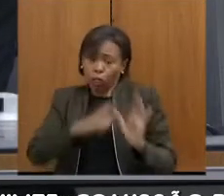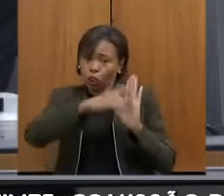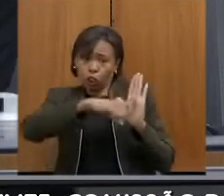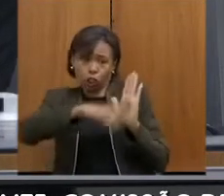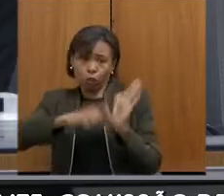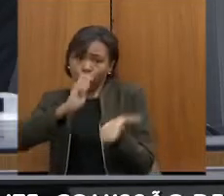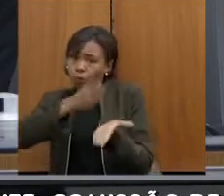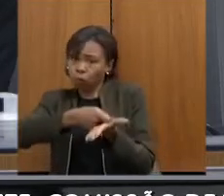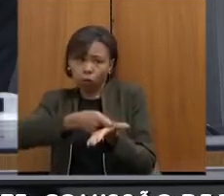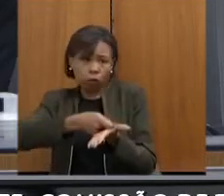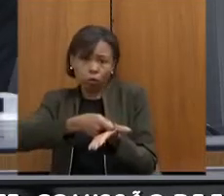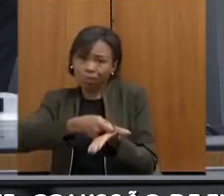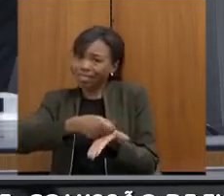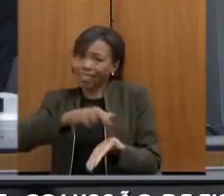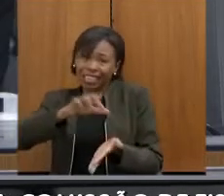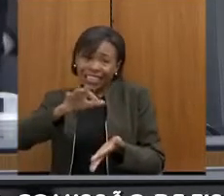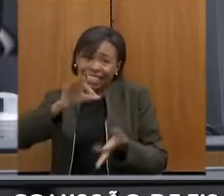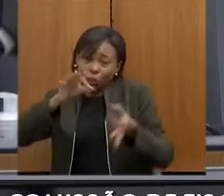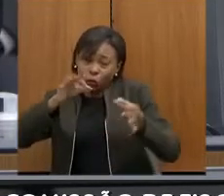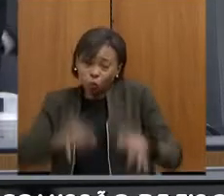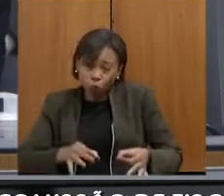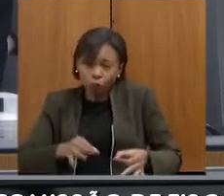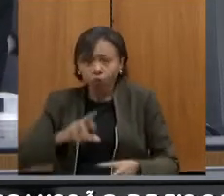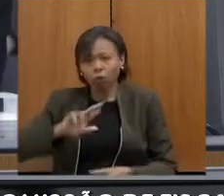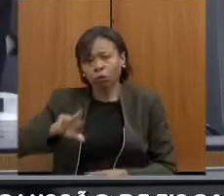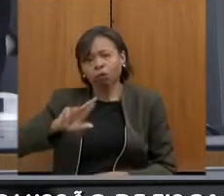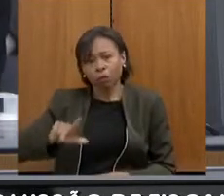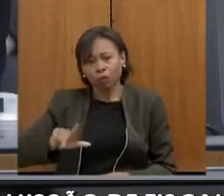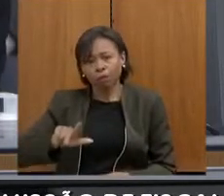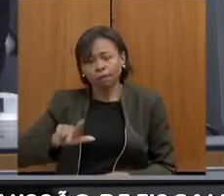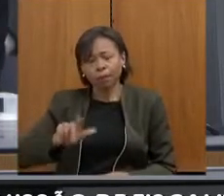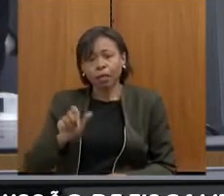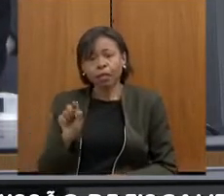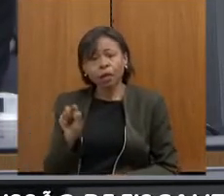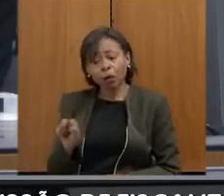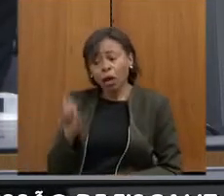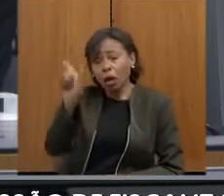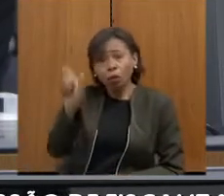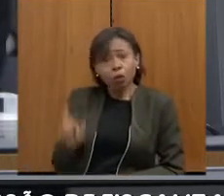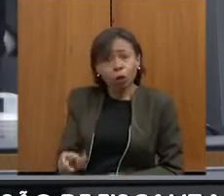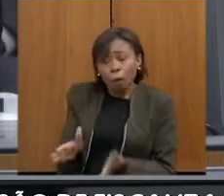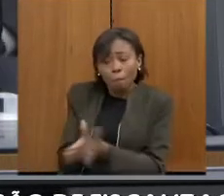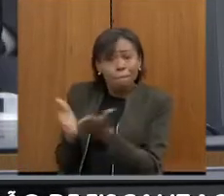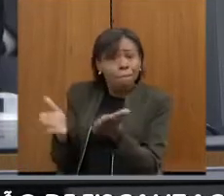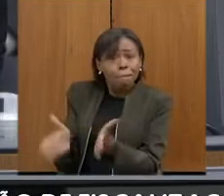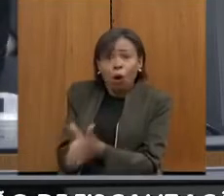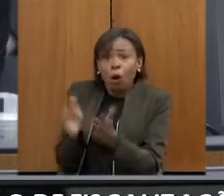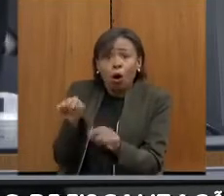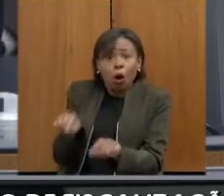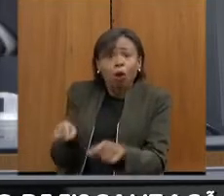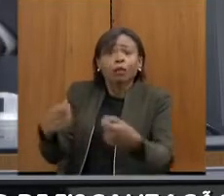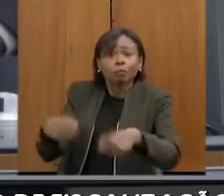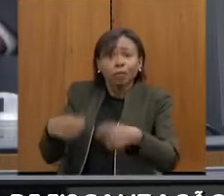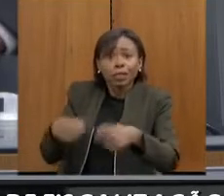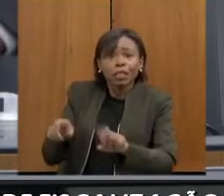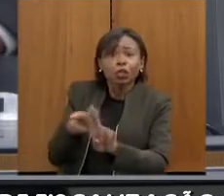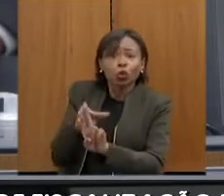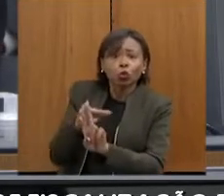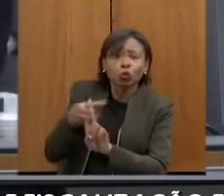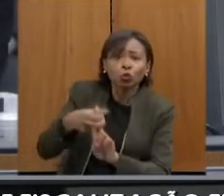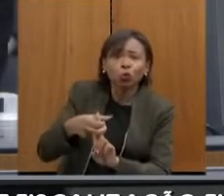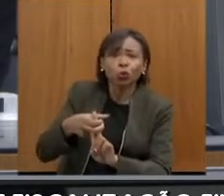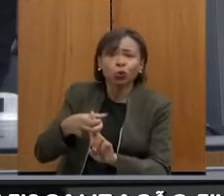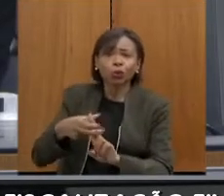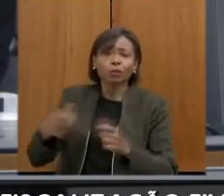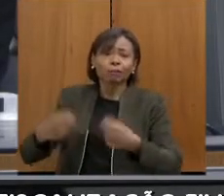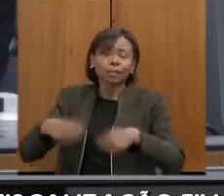Essa é uma grande questão. Então, exatamente aquela pessoa que está lá na ponta e que precisa do SUS, que precisa da escola